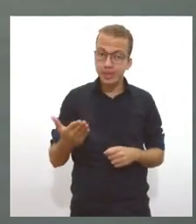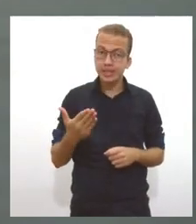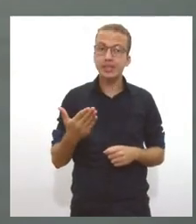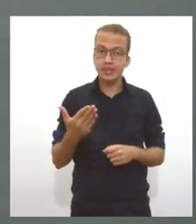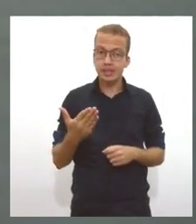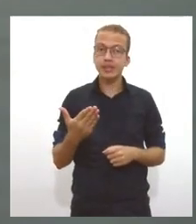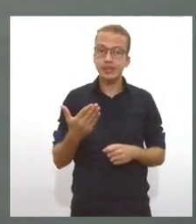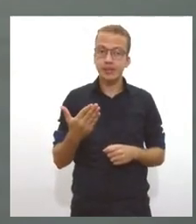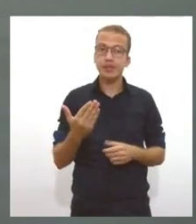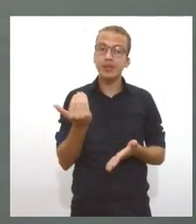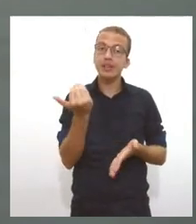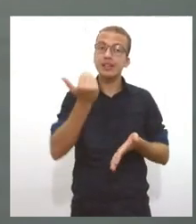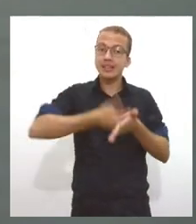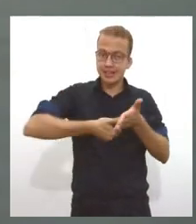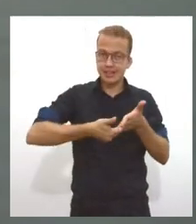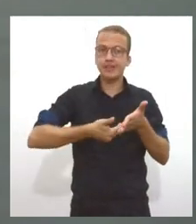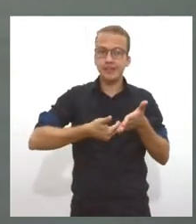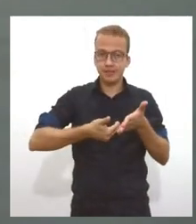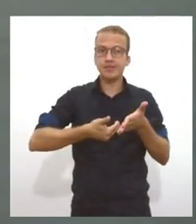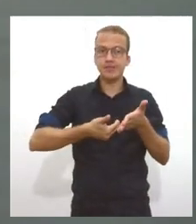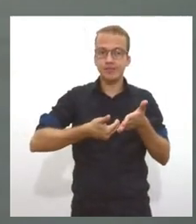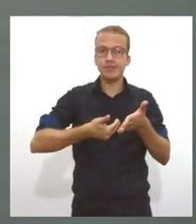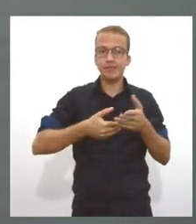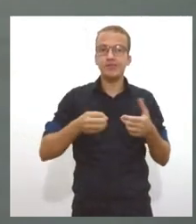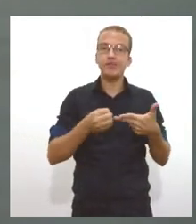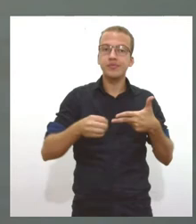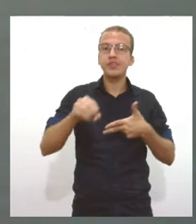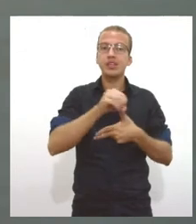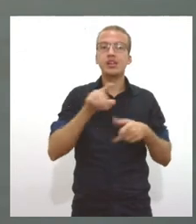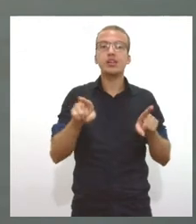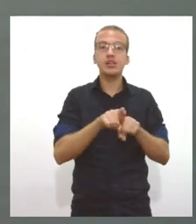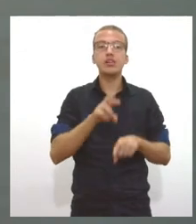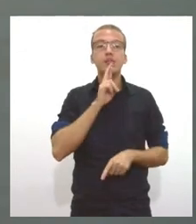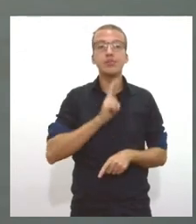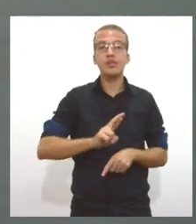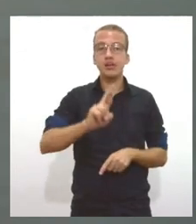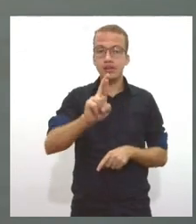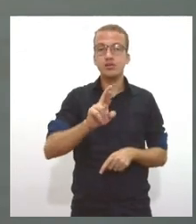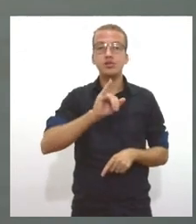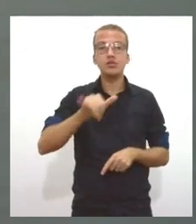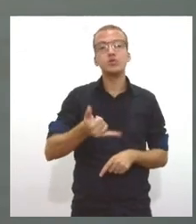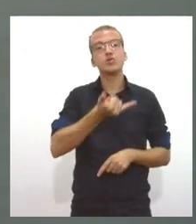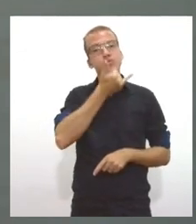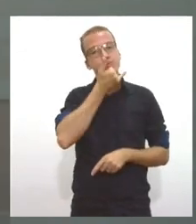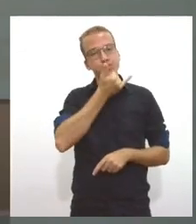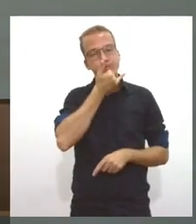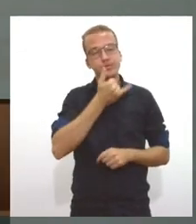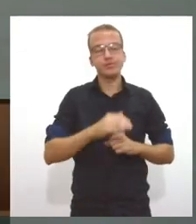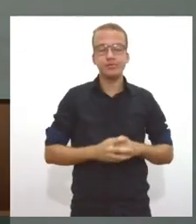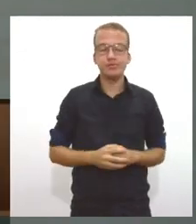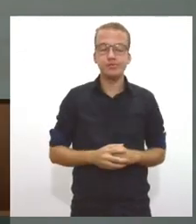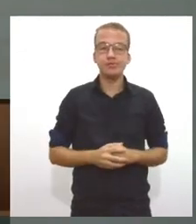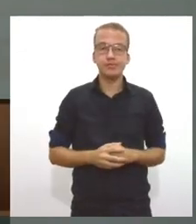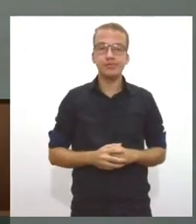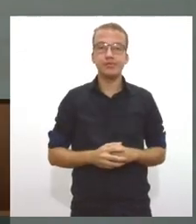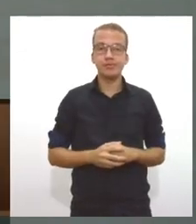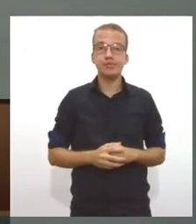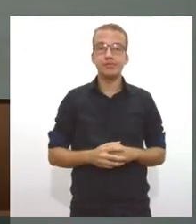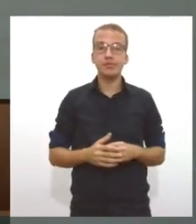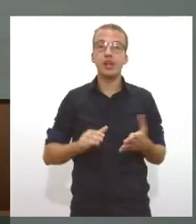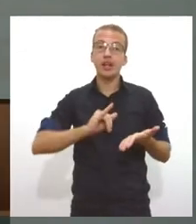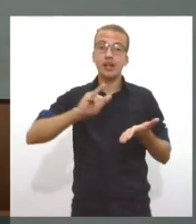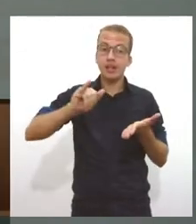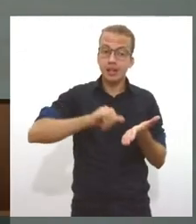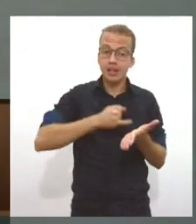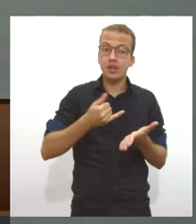2021 e o resultado da justificativa da ausência da edição anterior. As inscrições para o Enem começam no dia